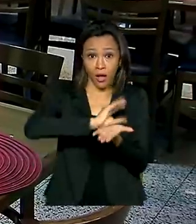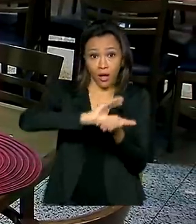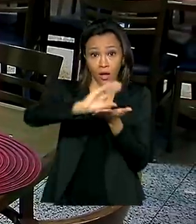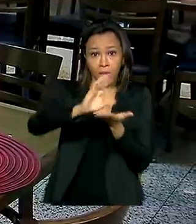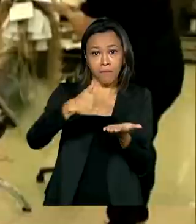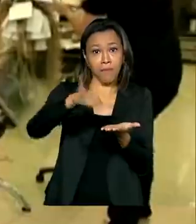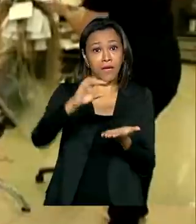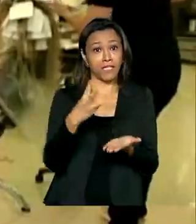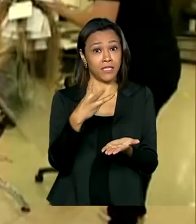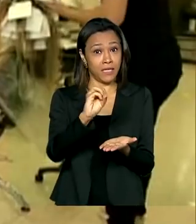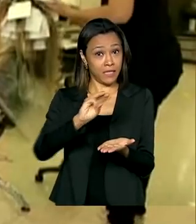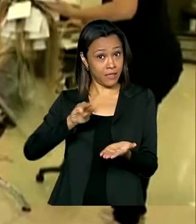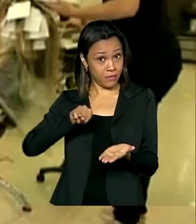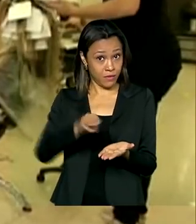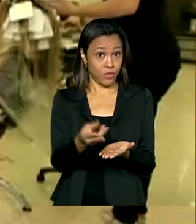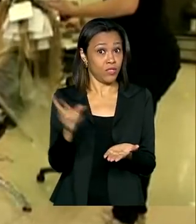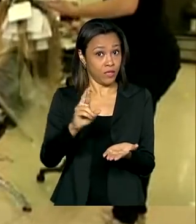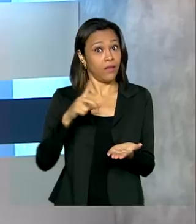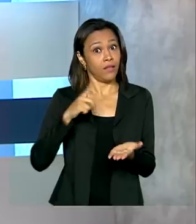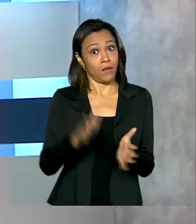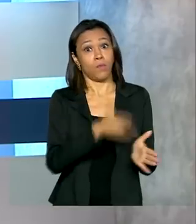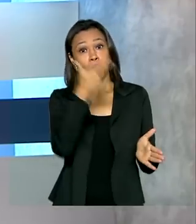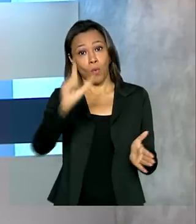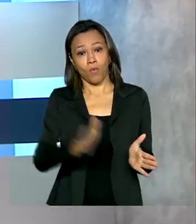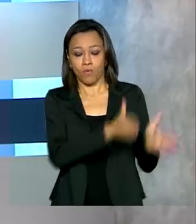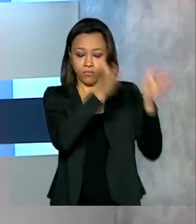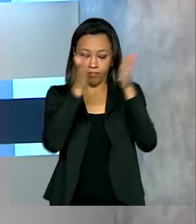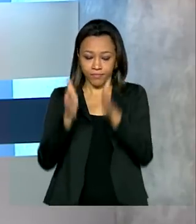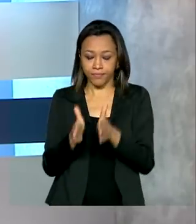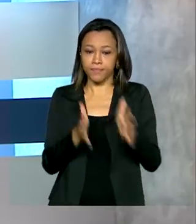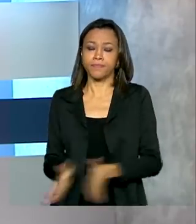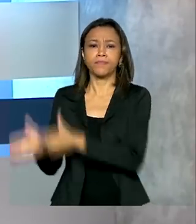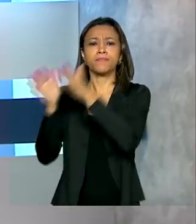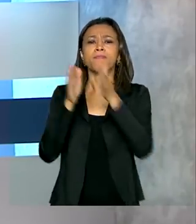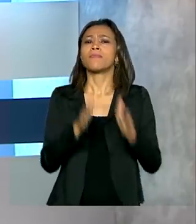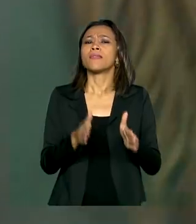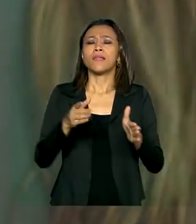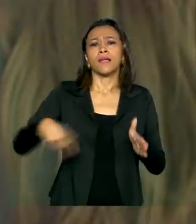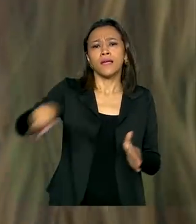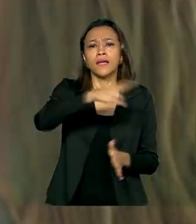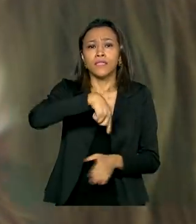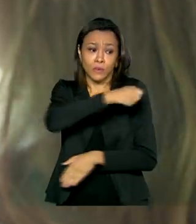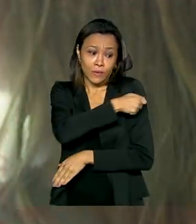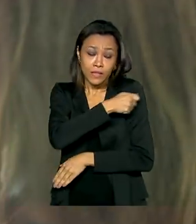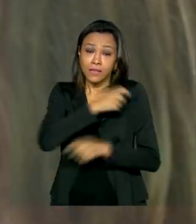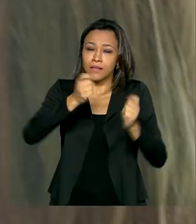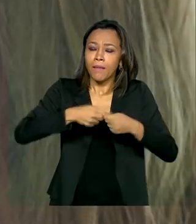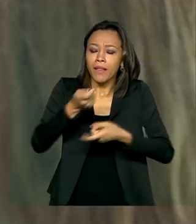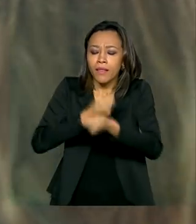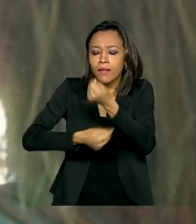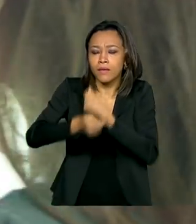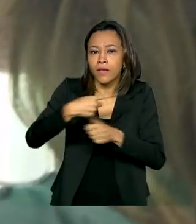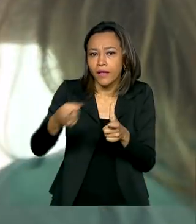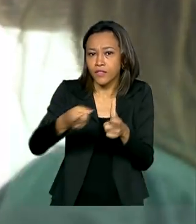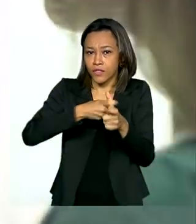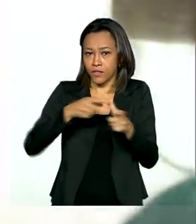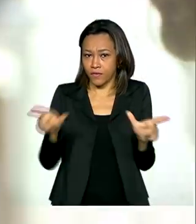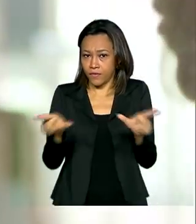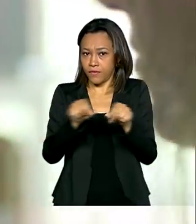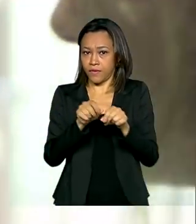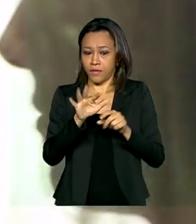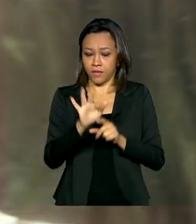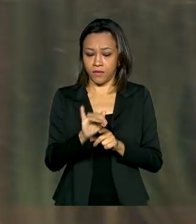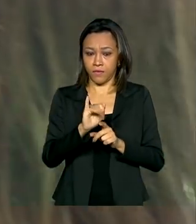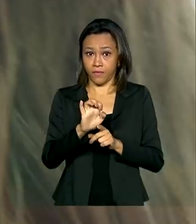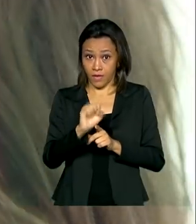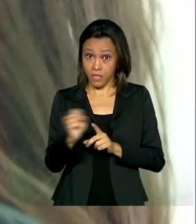em créditos e deve ter uma nova fase. Estudantes podem renegociar as dívidas do Fies, novas regras para